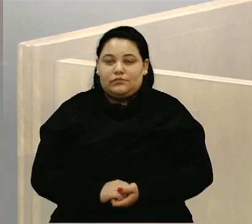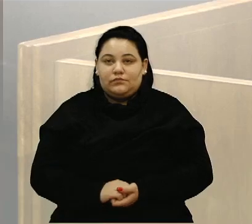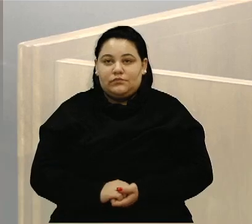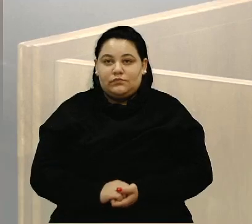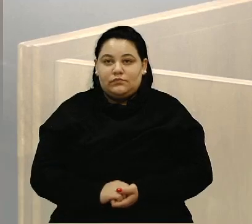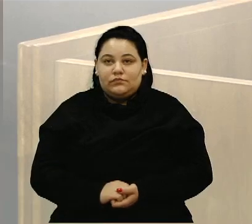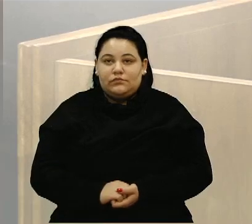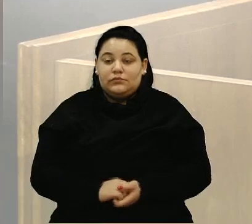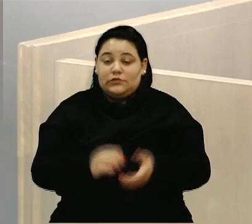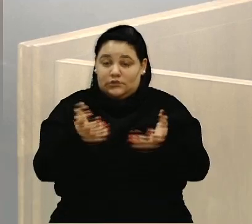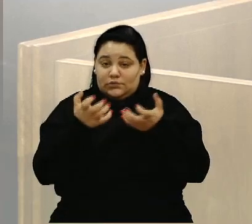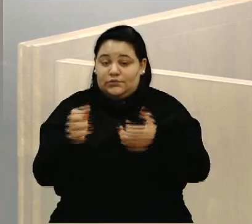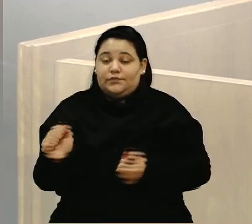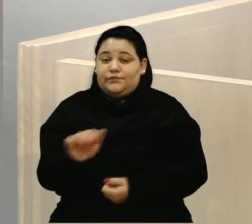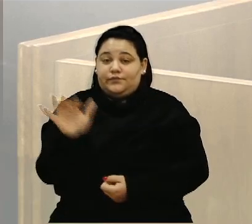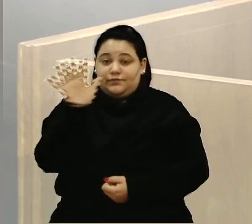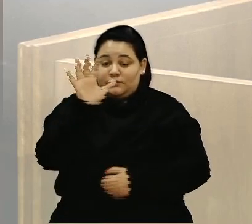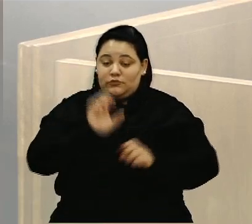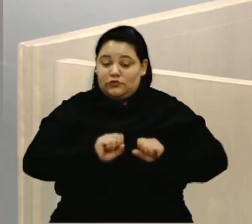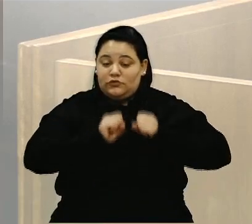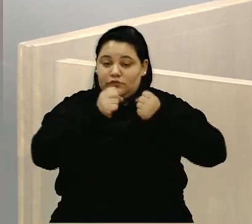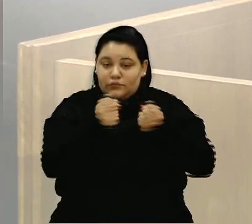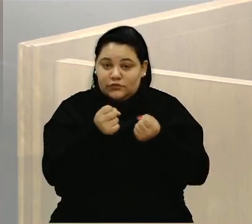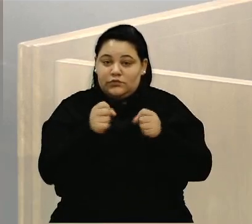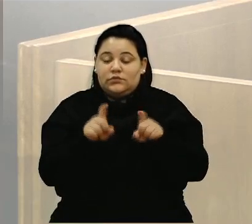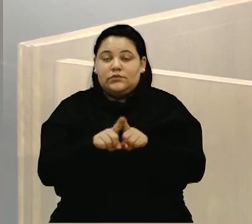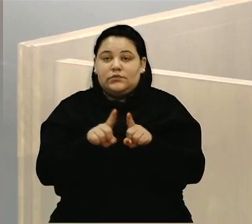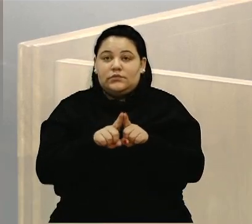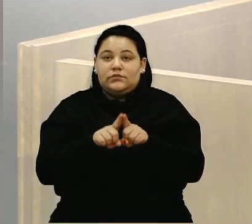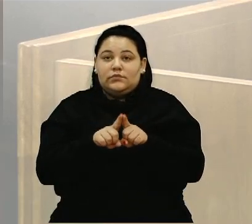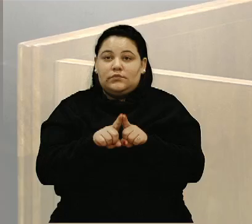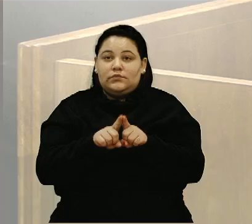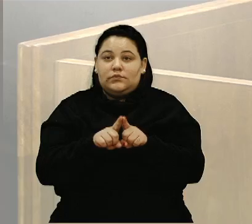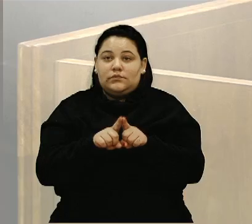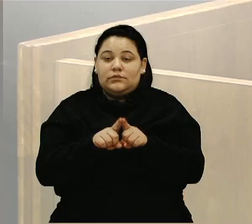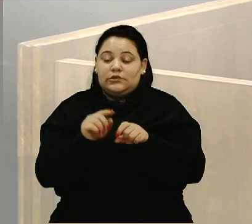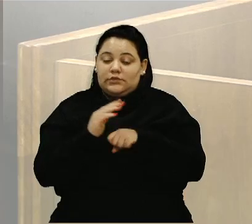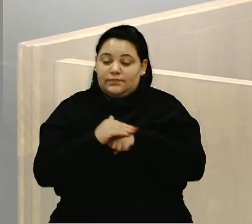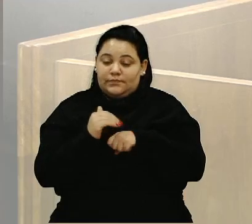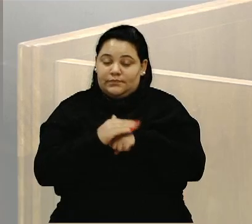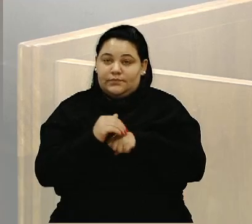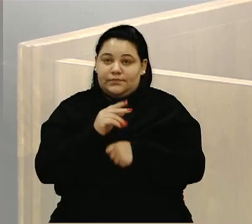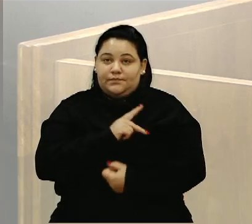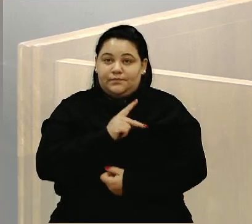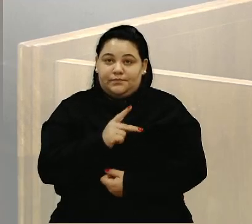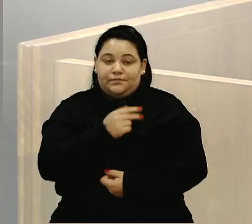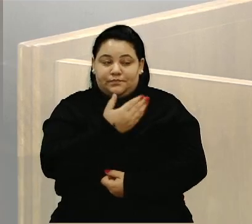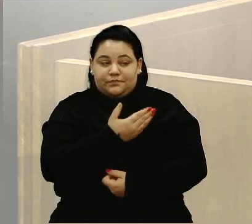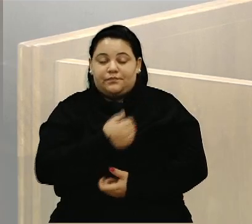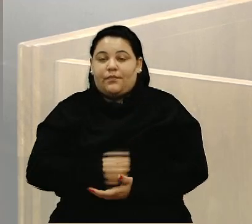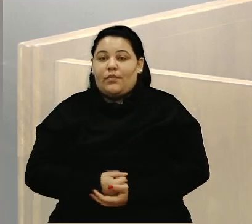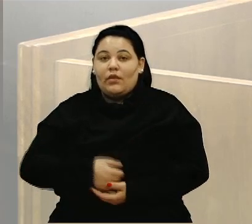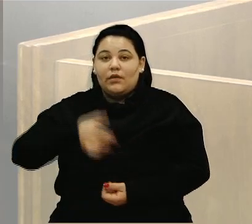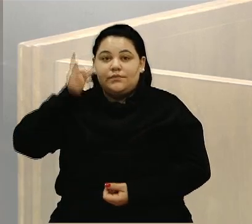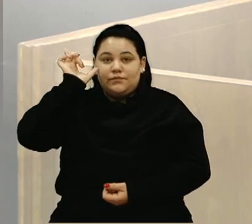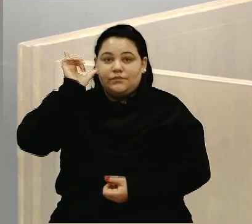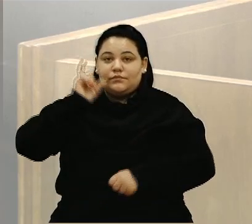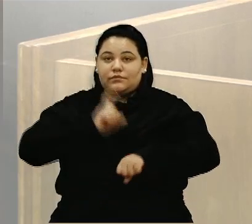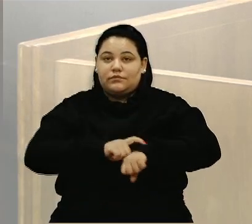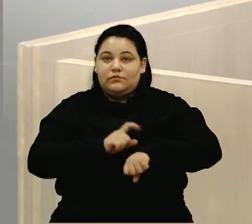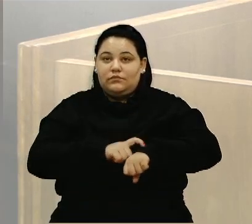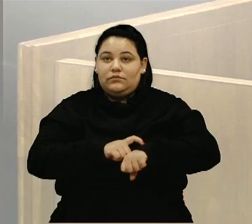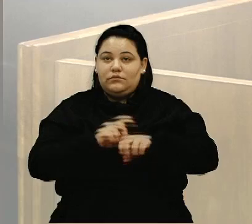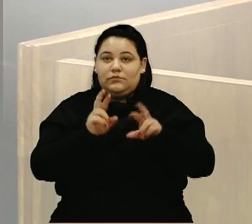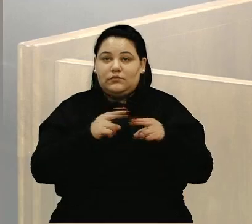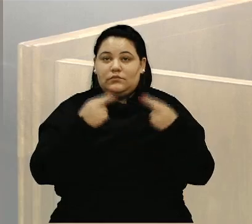E eu quero valorizar o esforço da nobre presidente, que ontem, na hora da sessão,